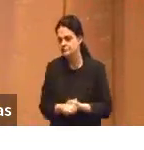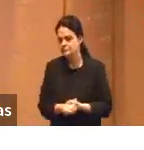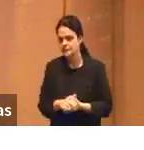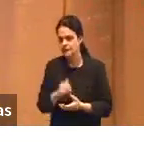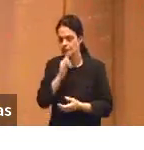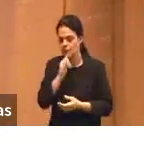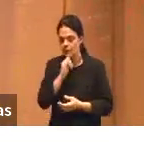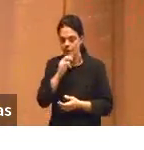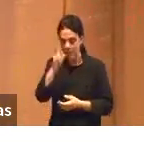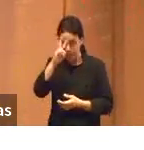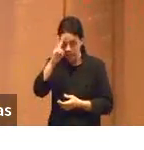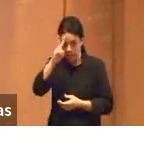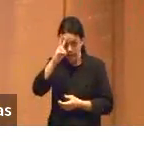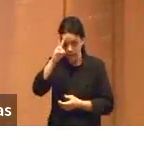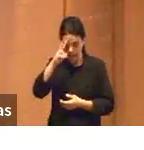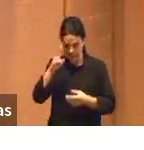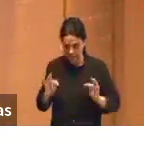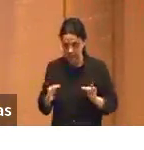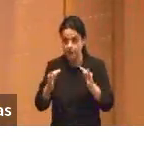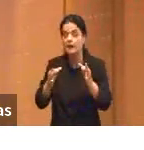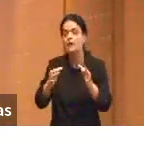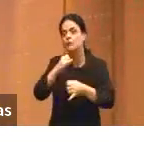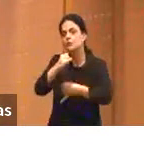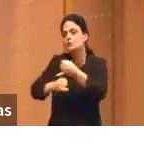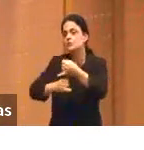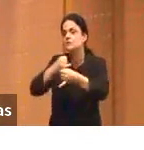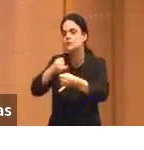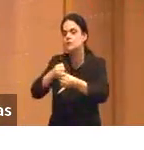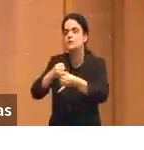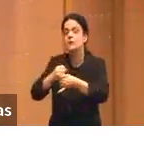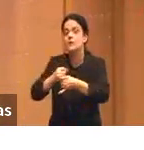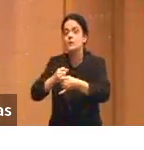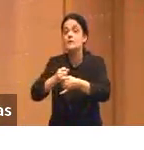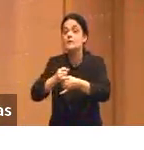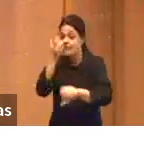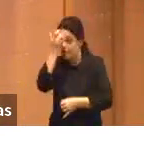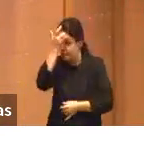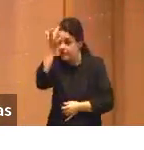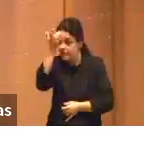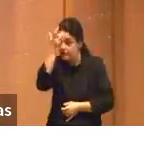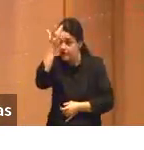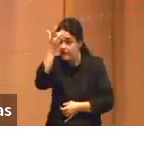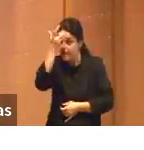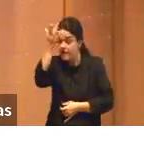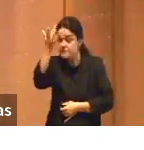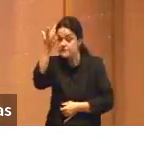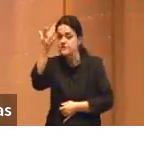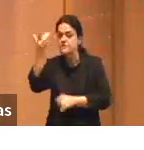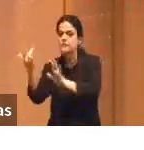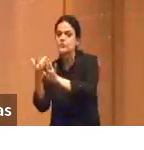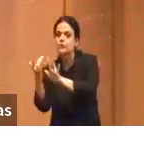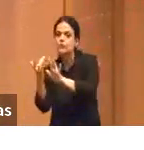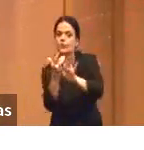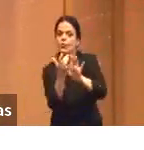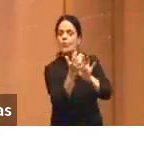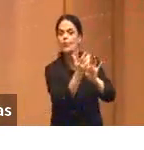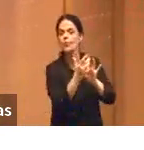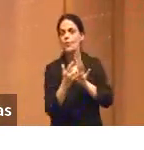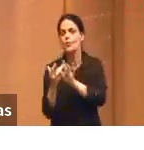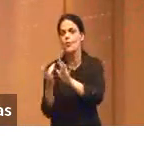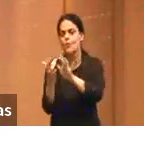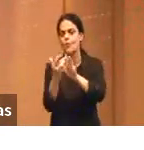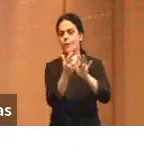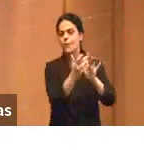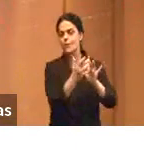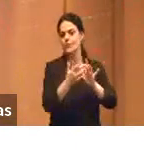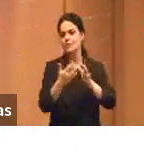social, a comunicação todos, todos, vem reconfigurando o nosso ensino superior ao ponto, o nosso último censo diz que